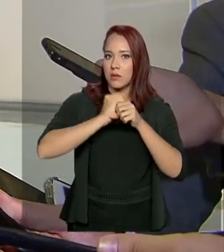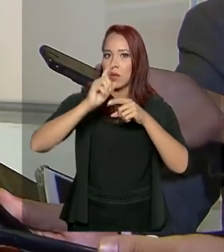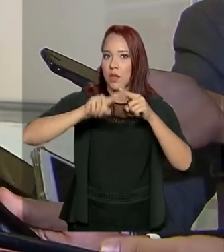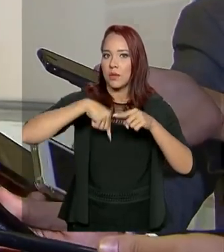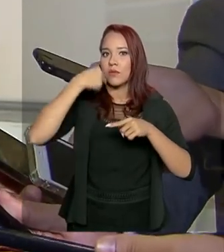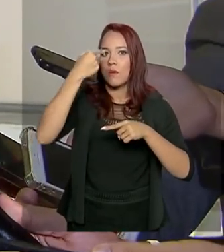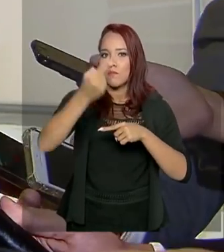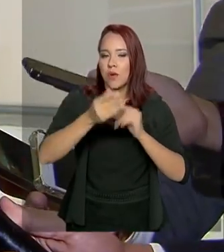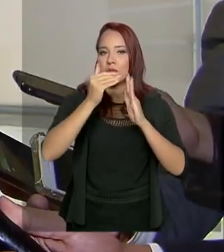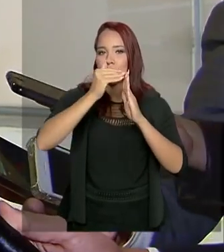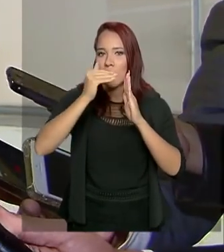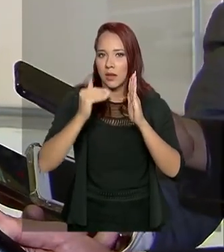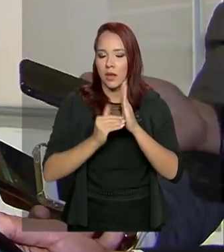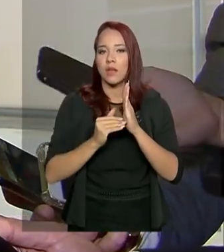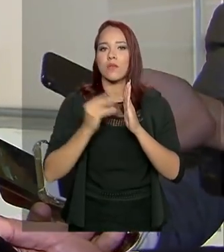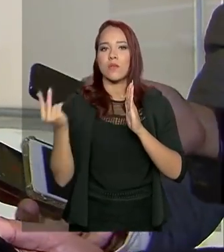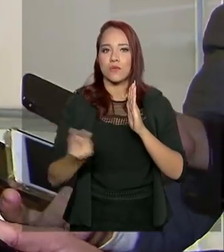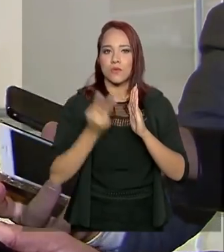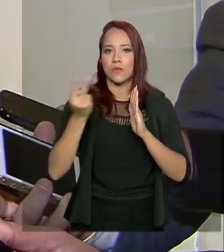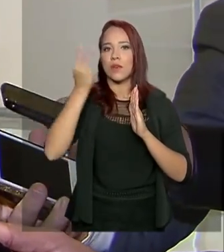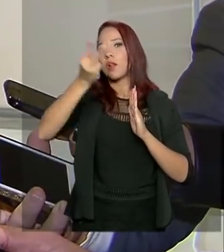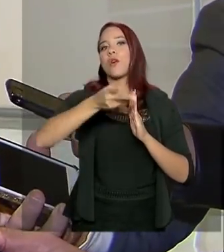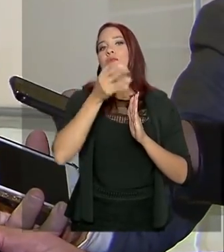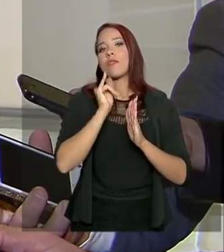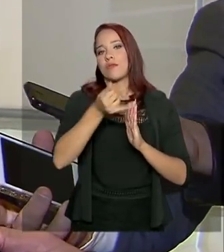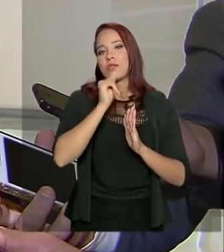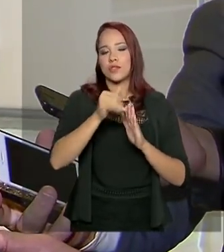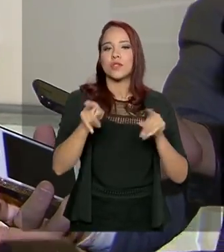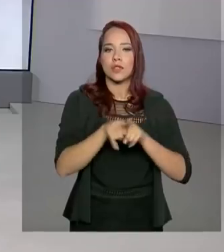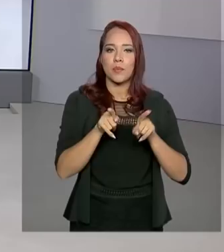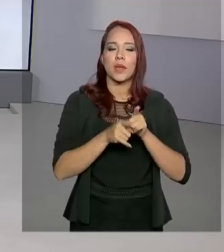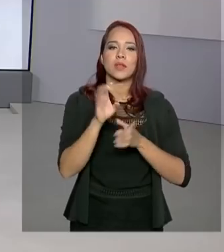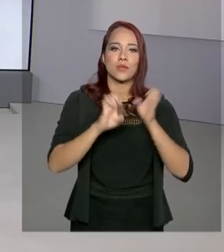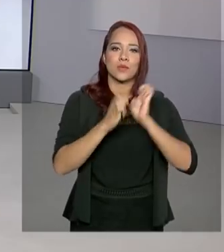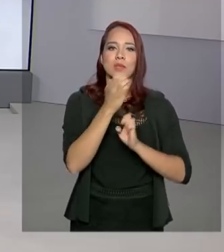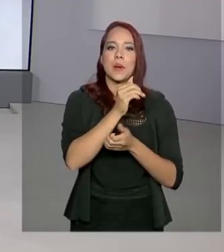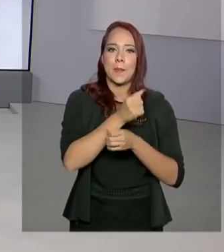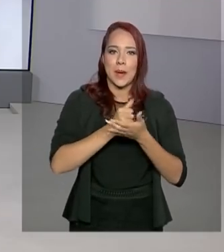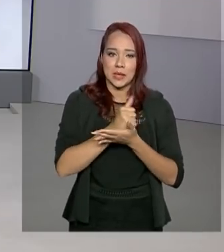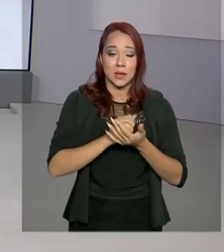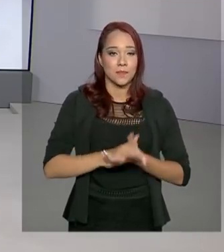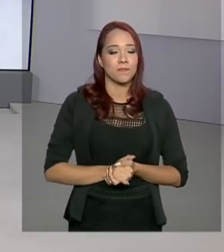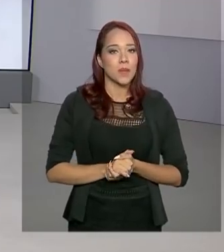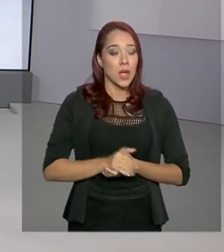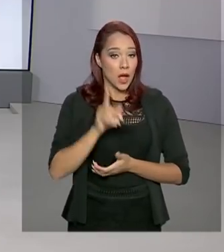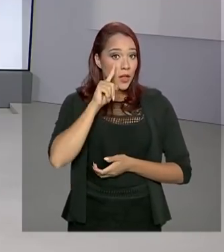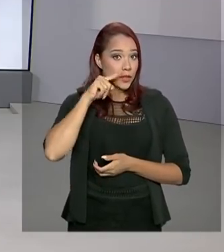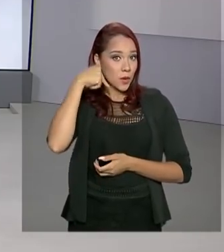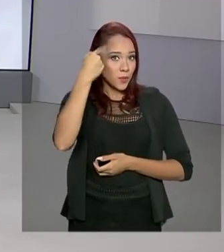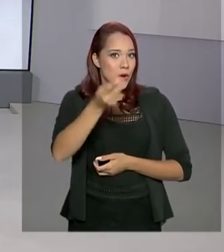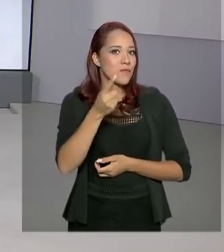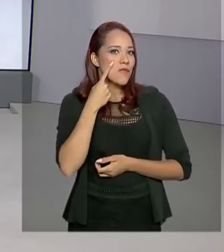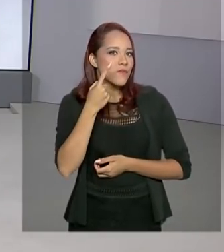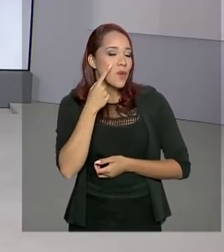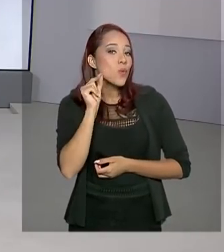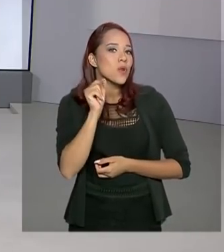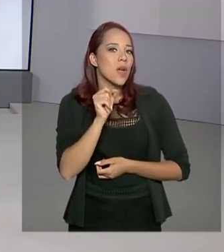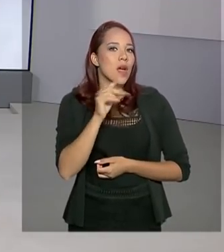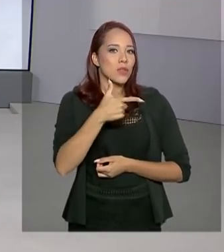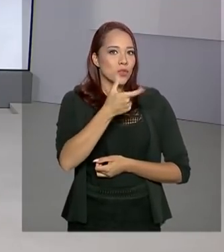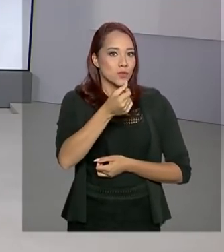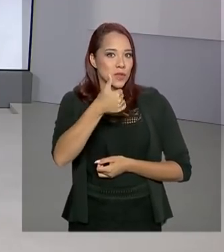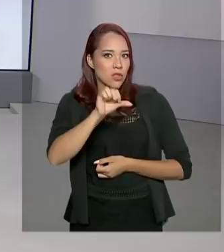essa queda no preço da energia e da indústria básica. Veja a seguir, em 2019 cai a